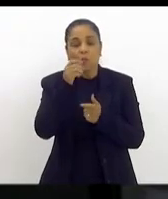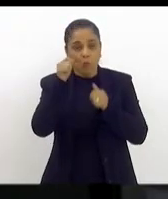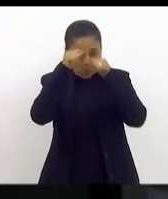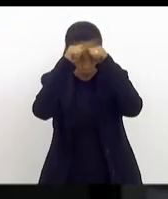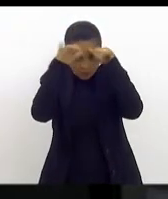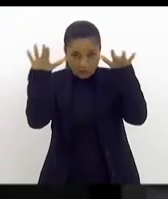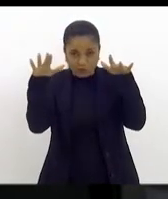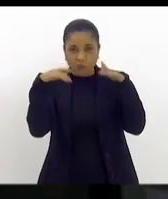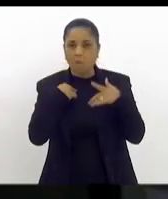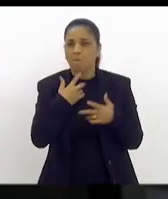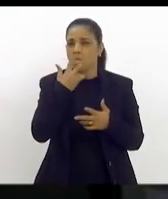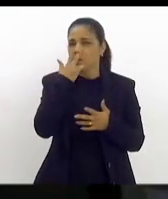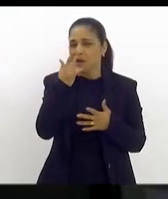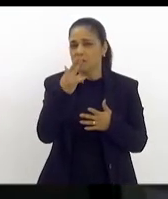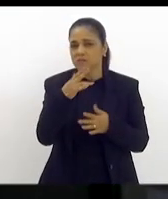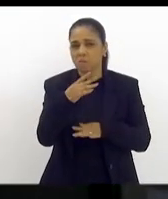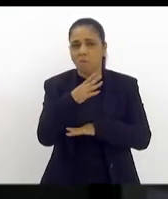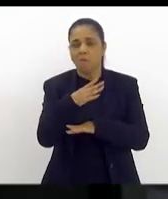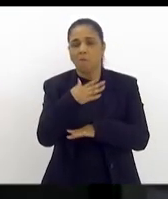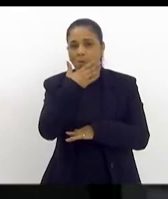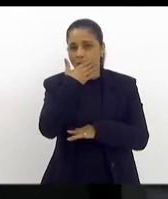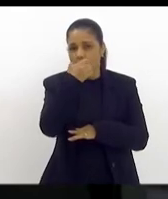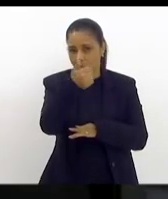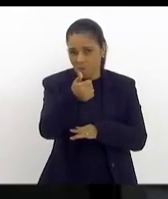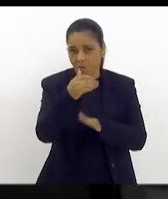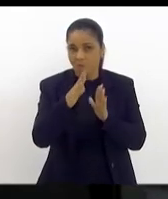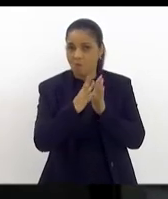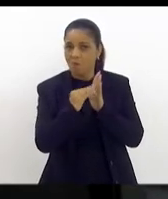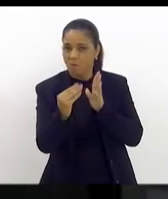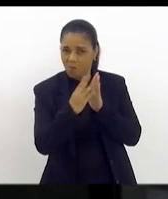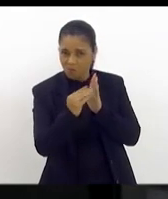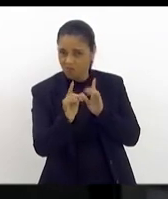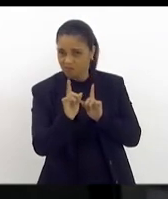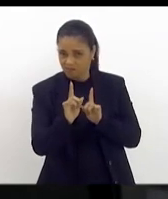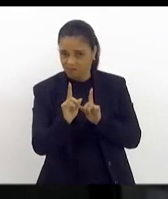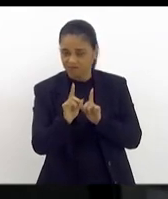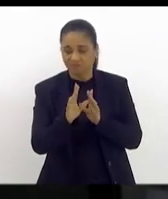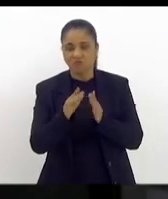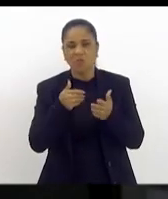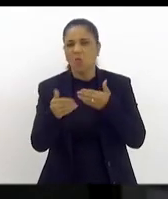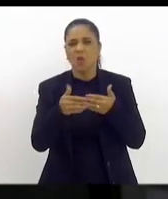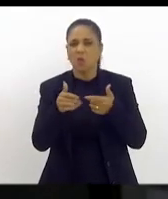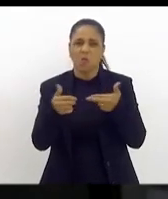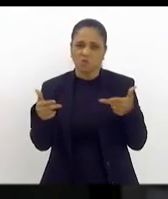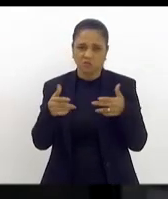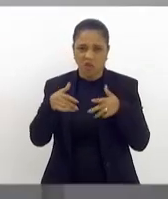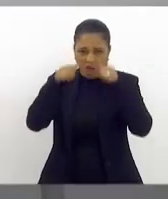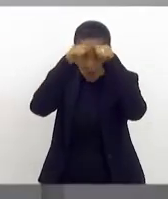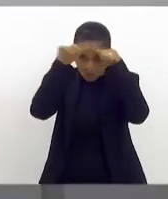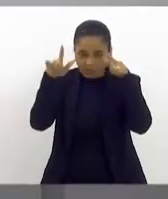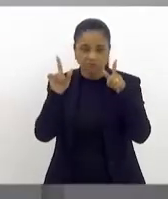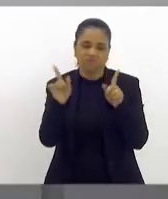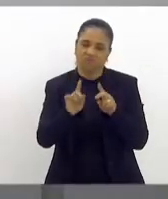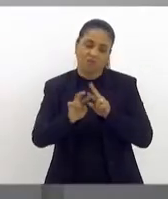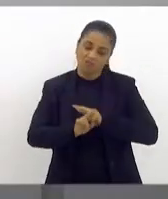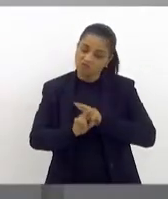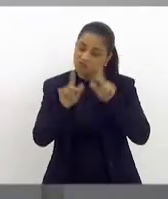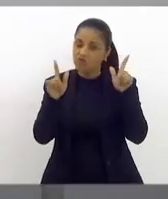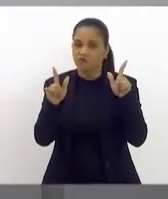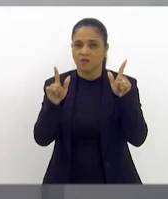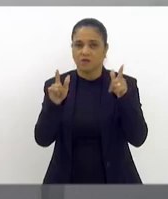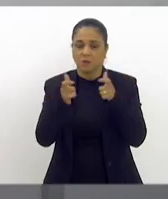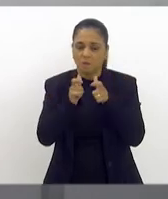moda. Qualquer coisa é autismo. Quando, na verdade, não é isso. O autismo vem aumentando muito e nós